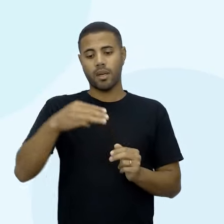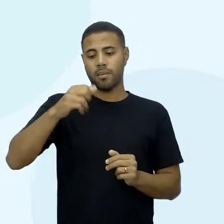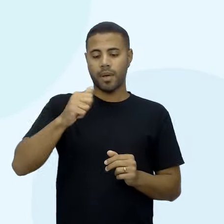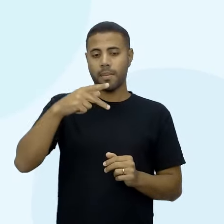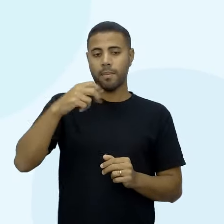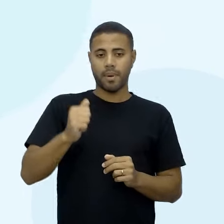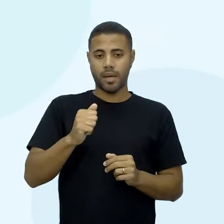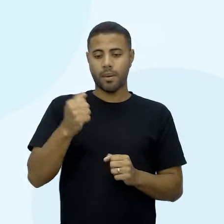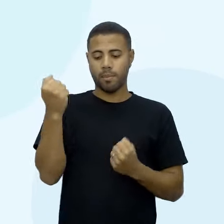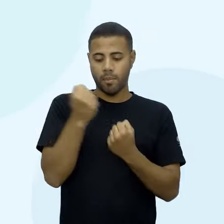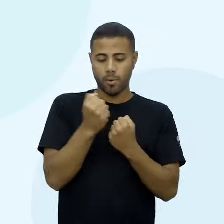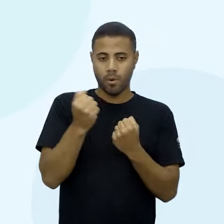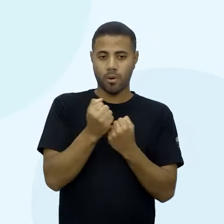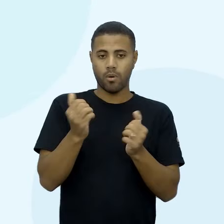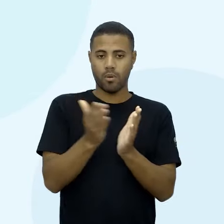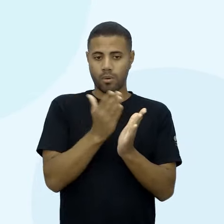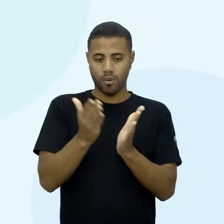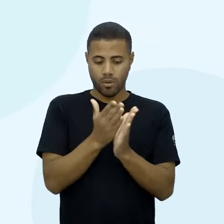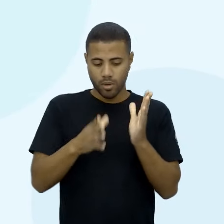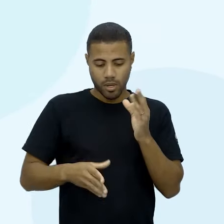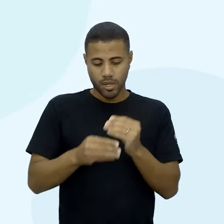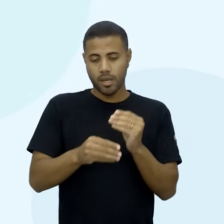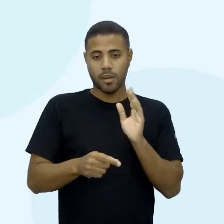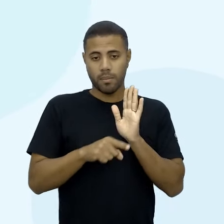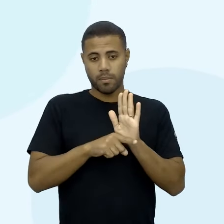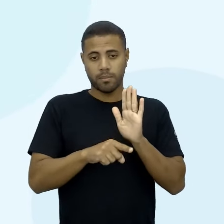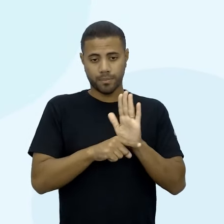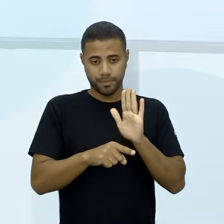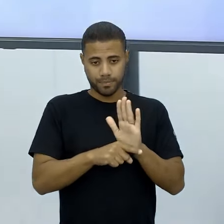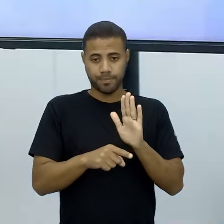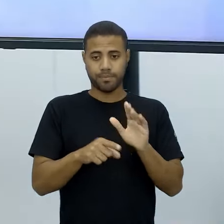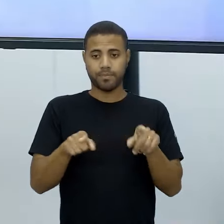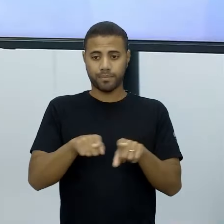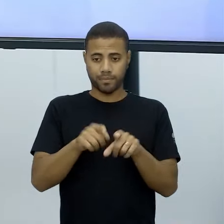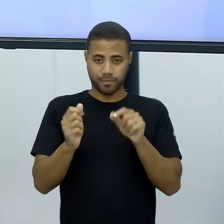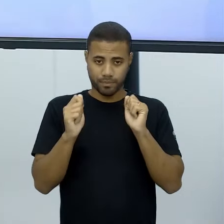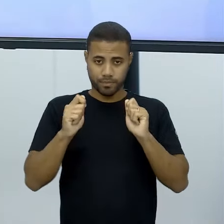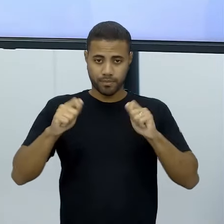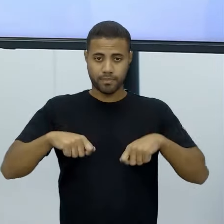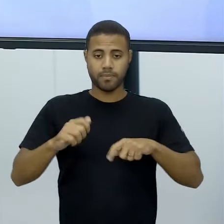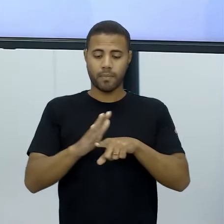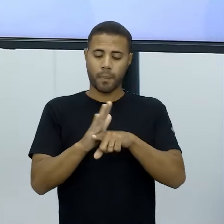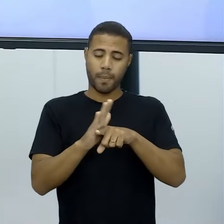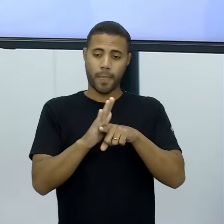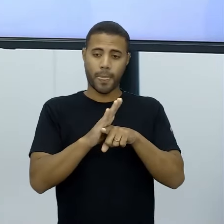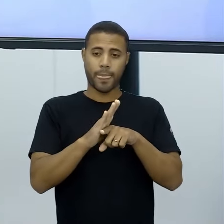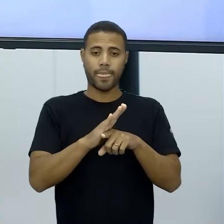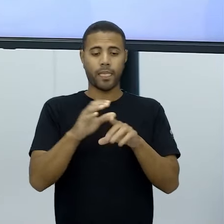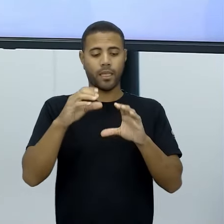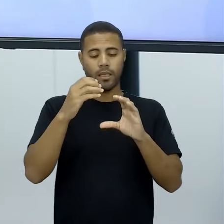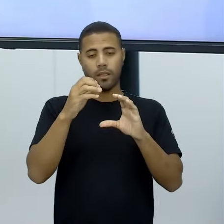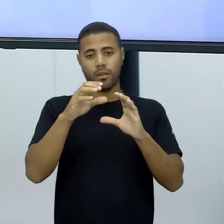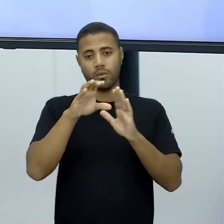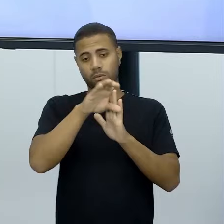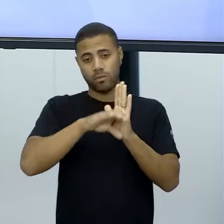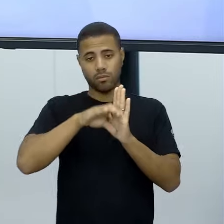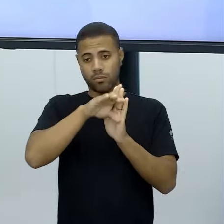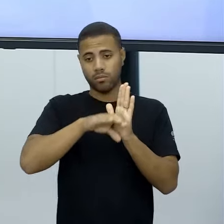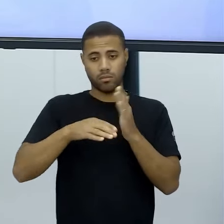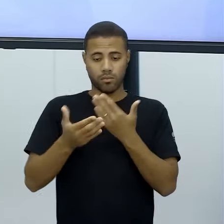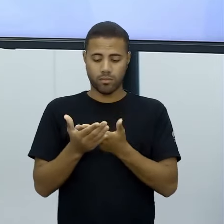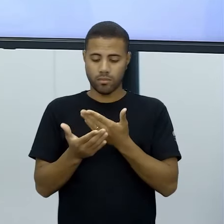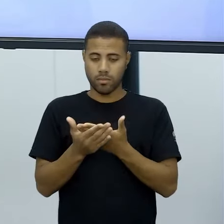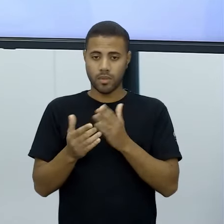material de apoio ao planejamento e práticas do aprofundamento. Então, todos esses conceitos, todas essas aulas que a gente produz aí,